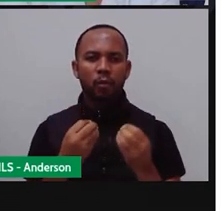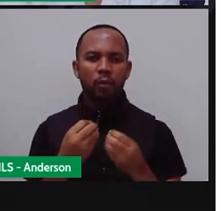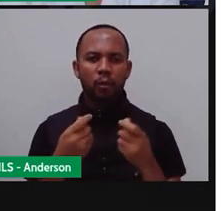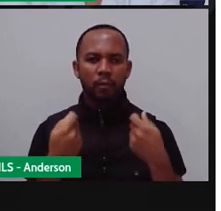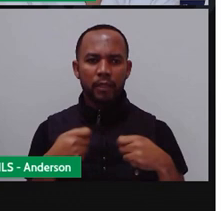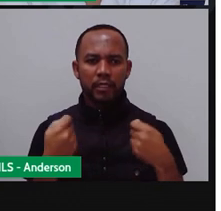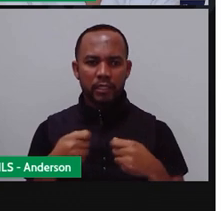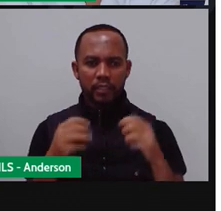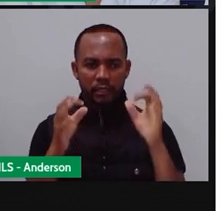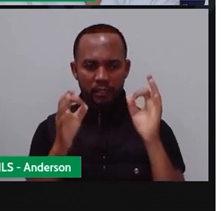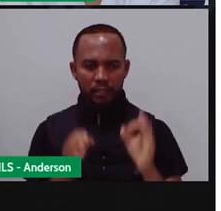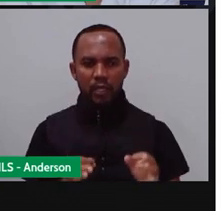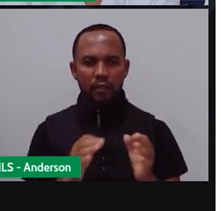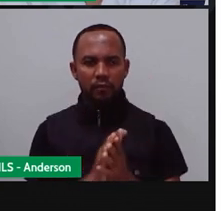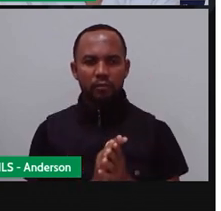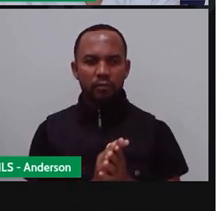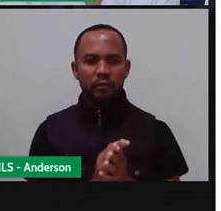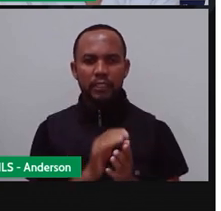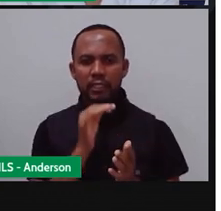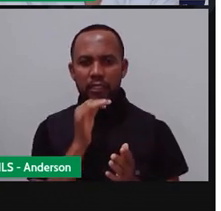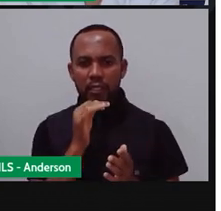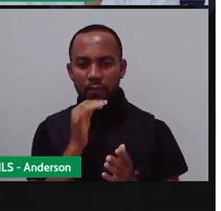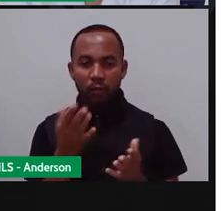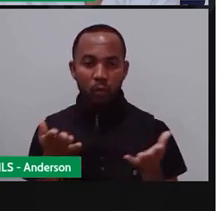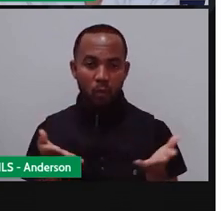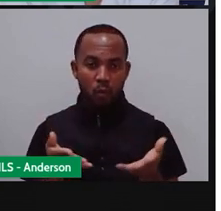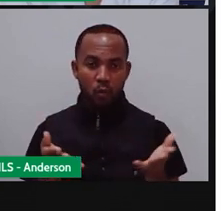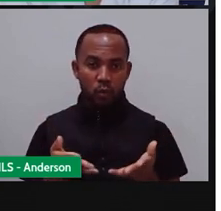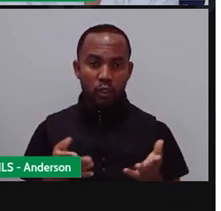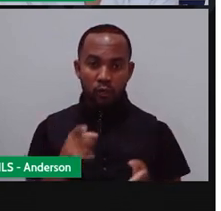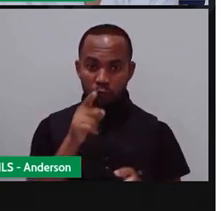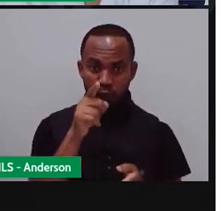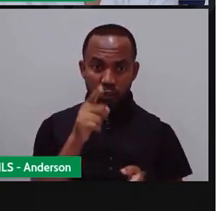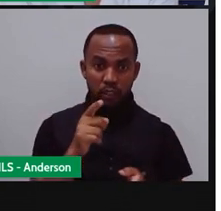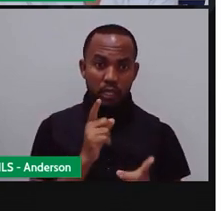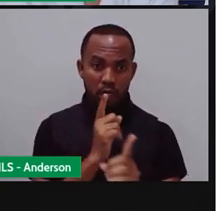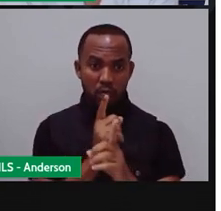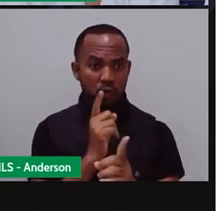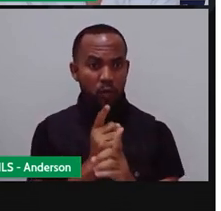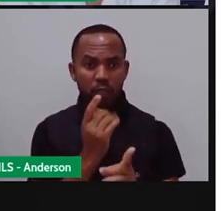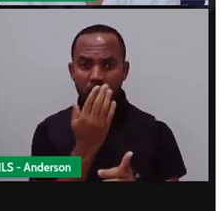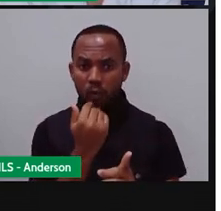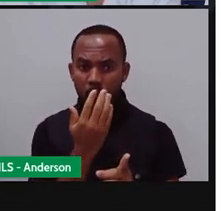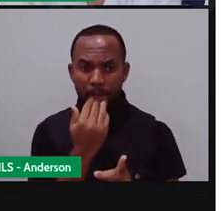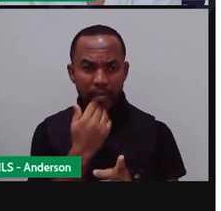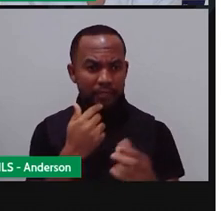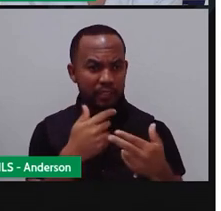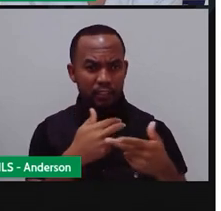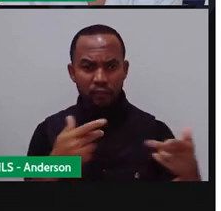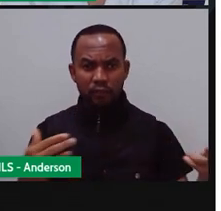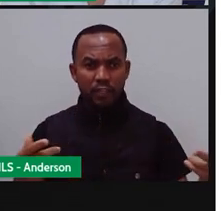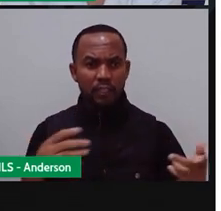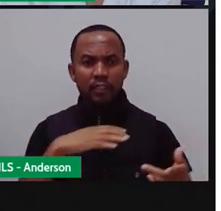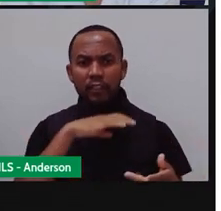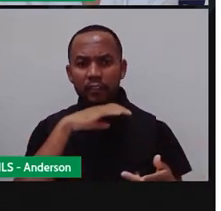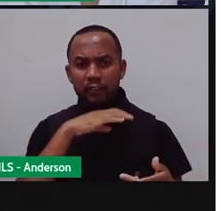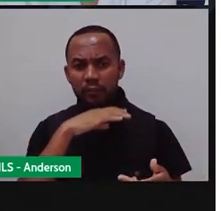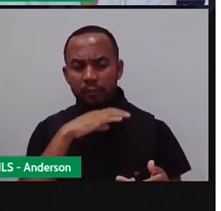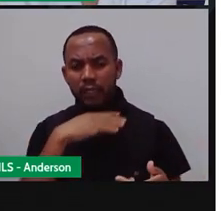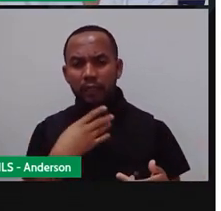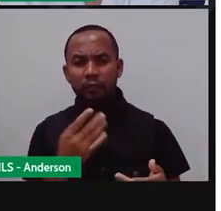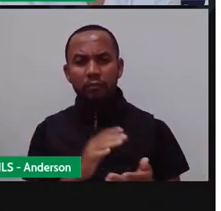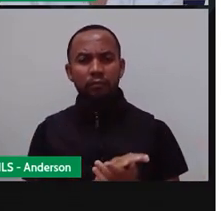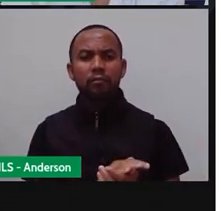adequada para a sua espécie. Hoje em dia, né, podemos encontrar rações que eliminam aí o mau cheiro das